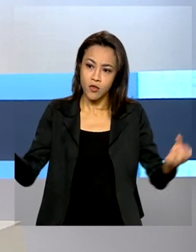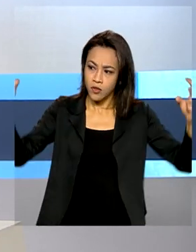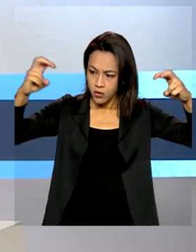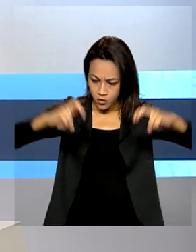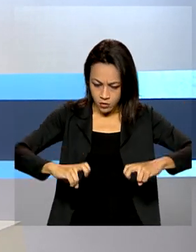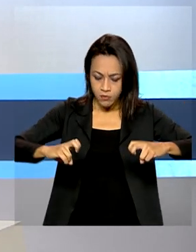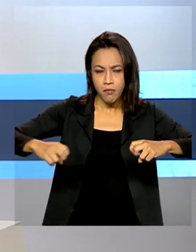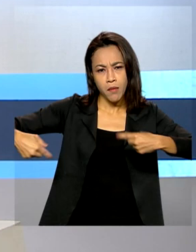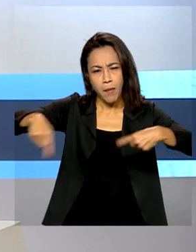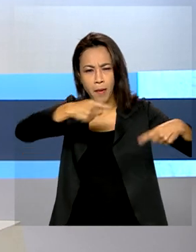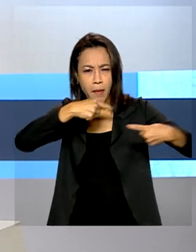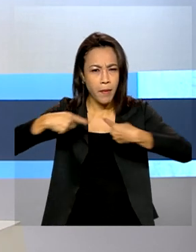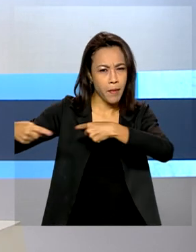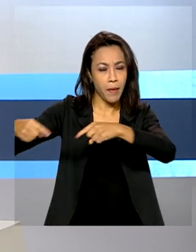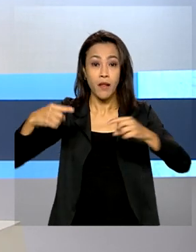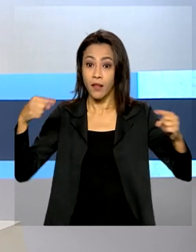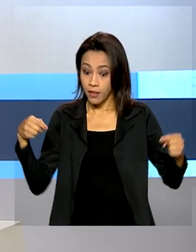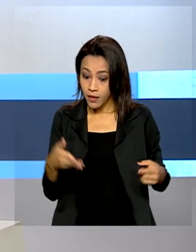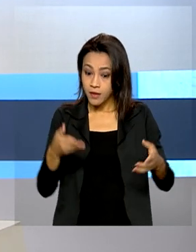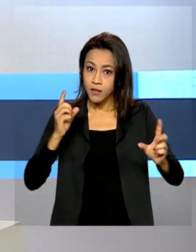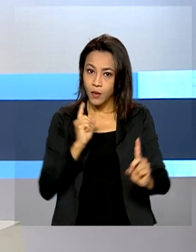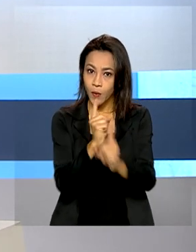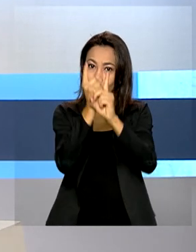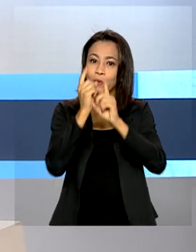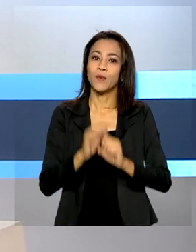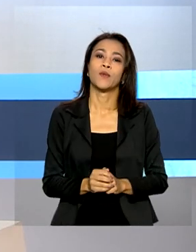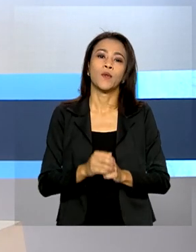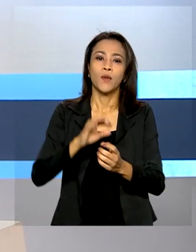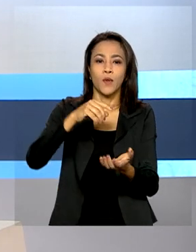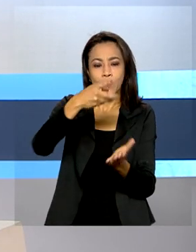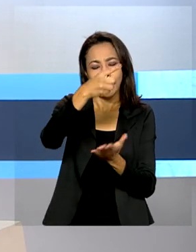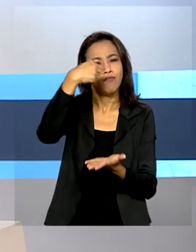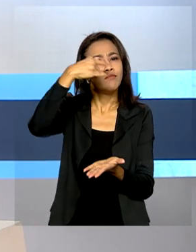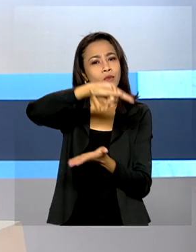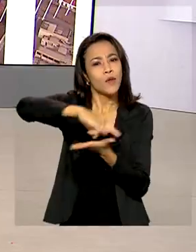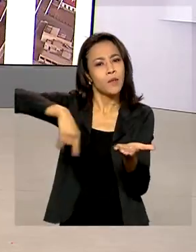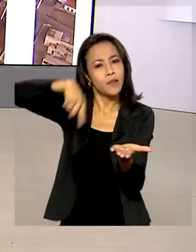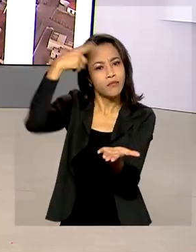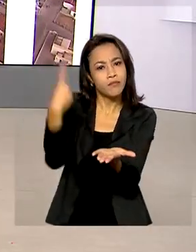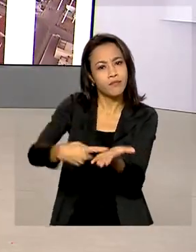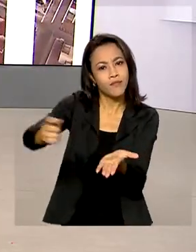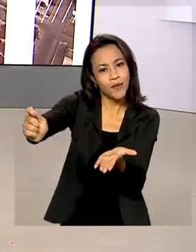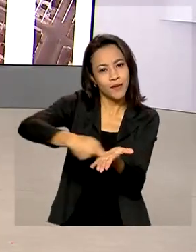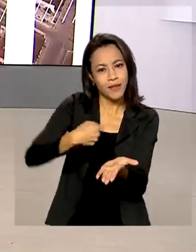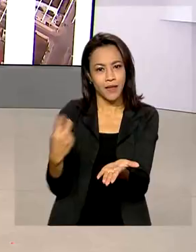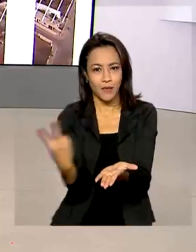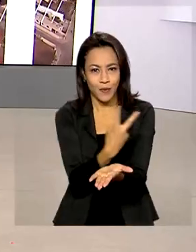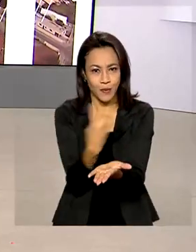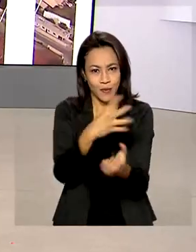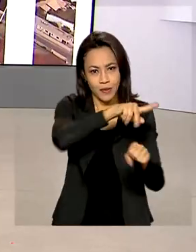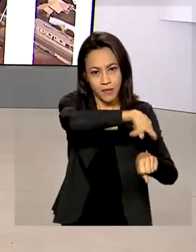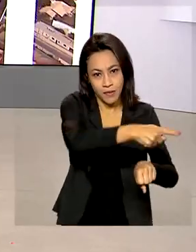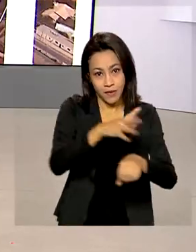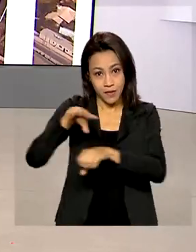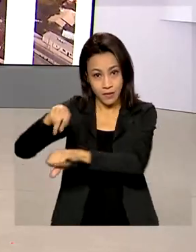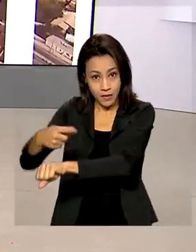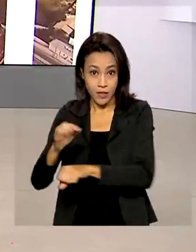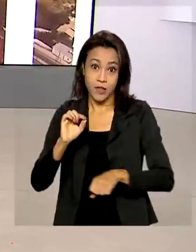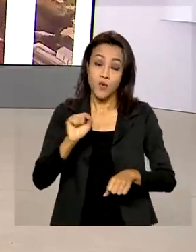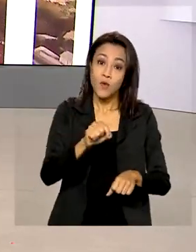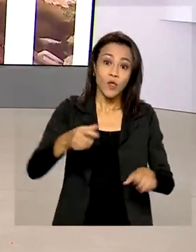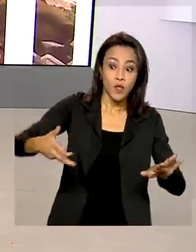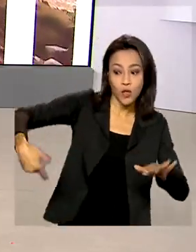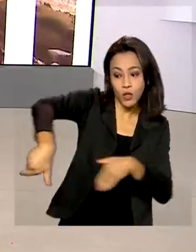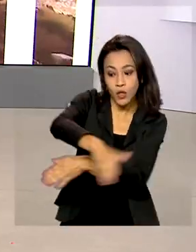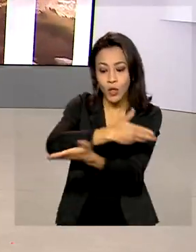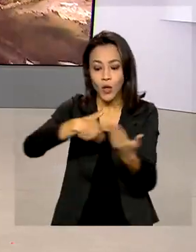países. Durante o encontro, acordos de cooperação foram assinados. Entre eles, um para a troca de